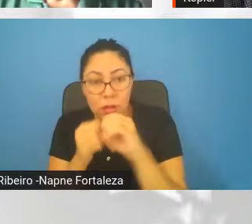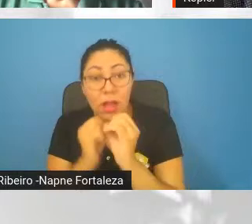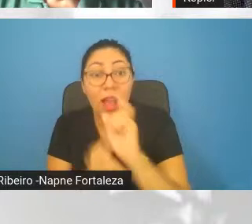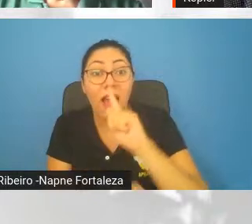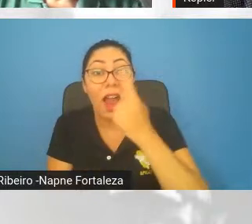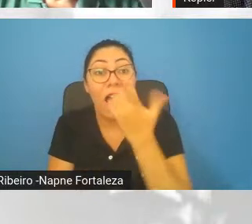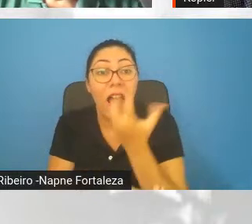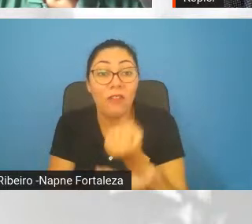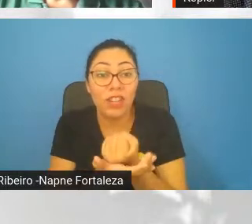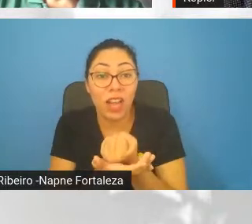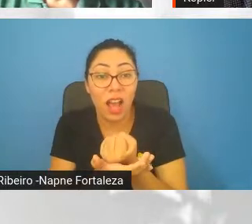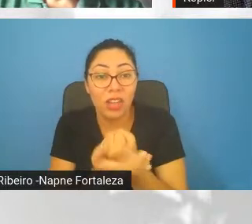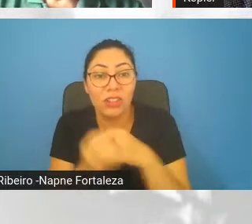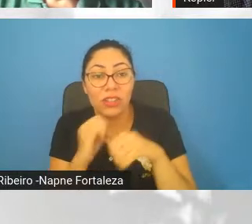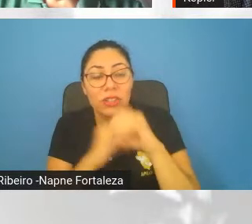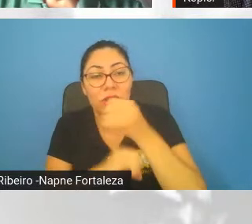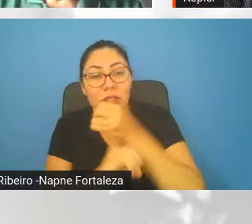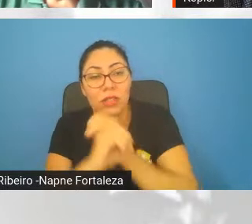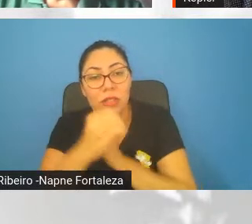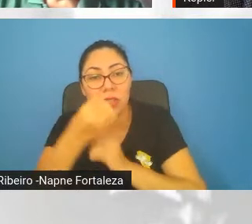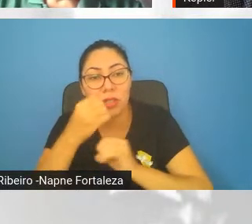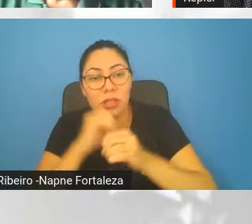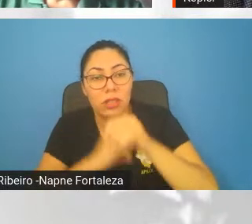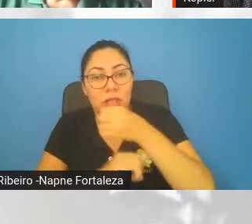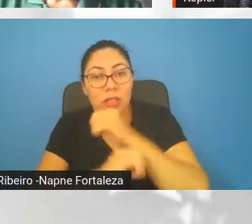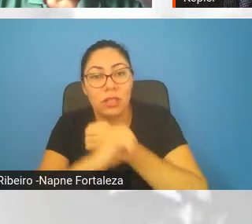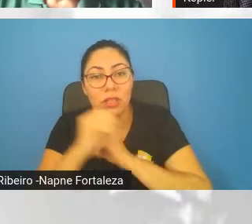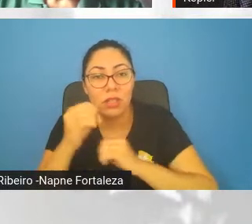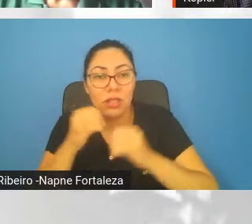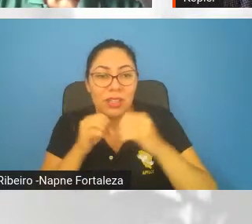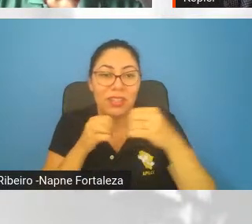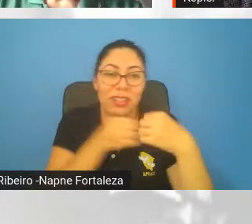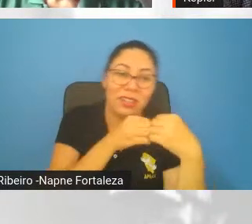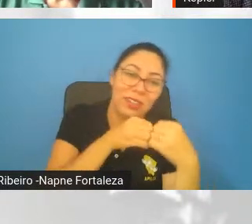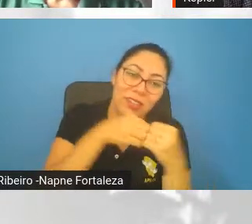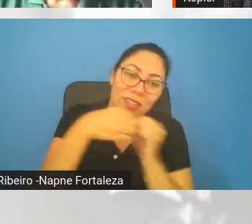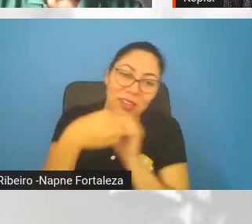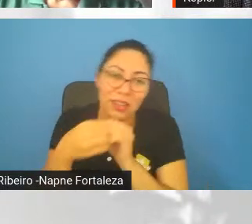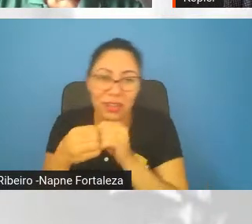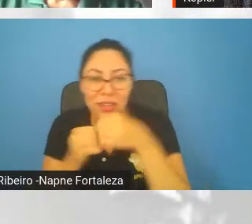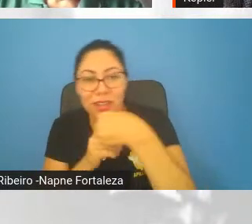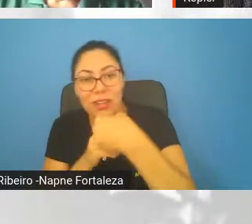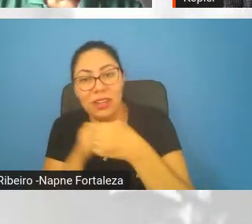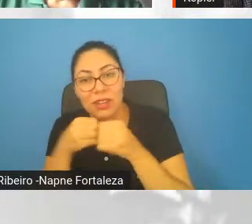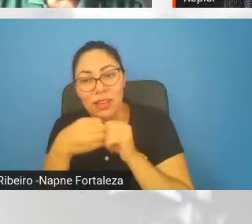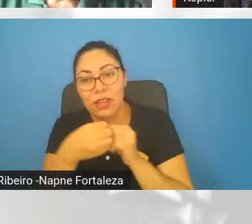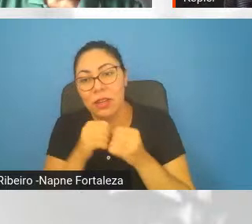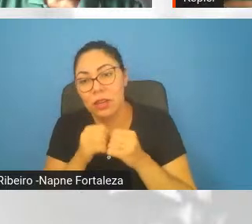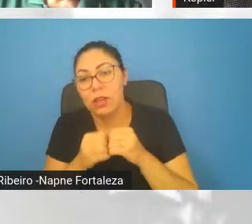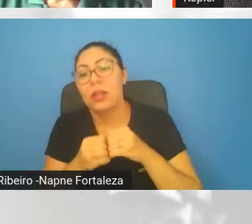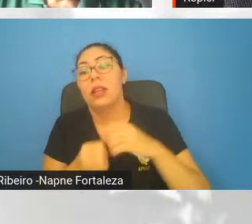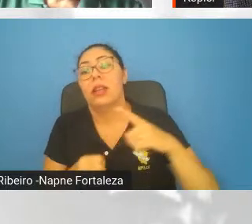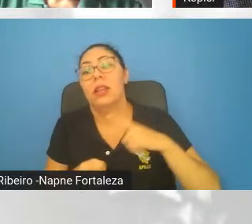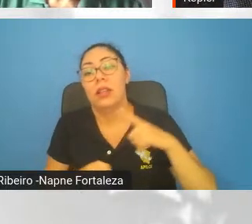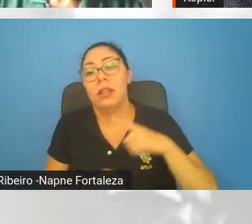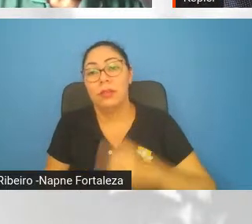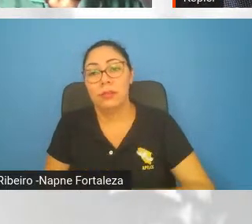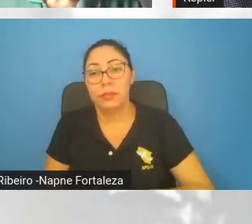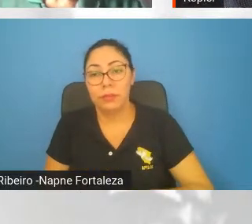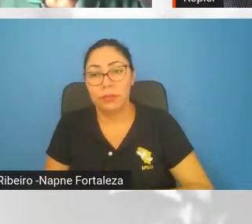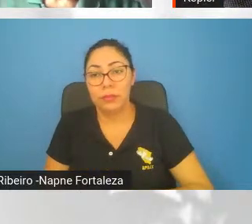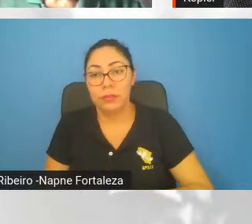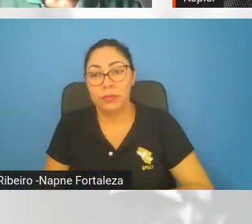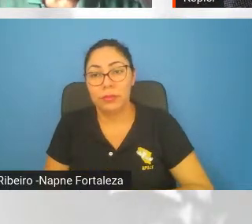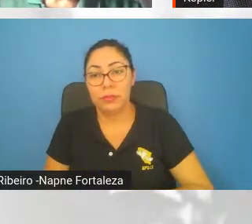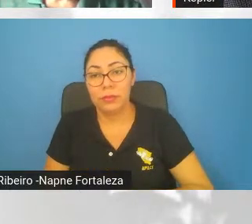que vai fazer com que matéria atraem a matéria e vão formar todas as estruturas no universo. Hoje em dia, as maiores estruturas que